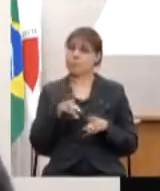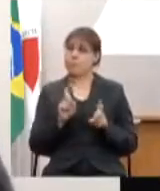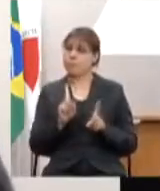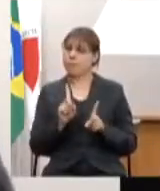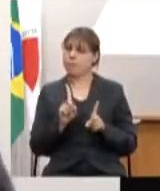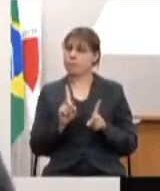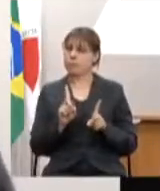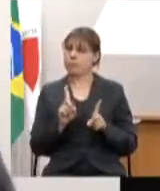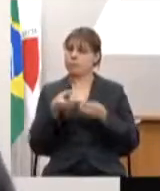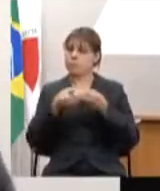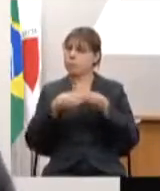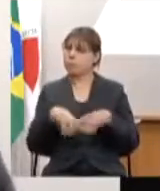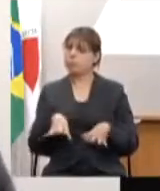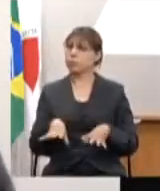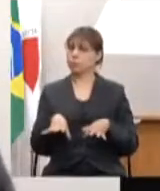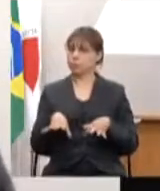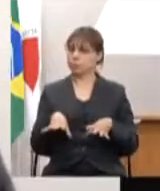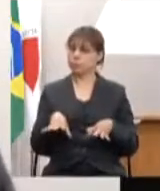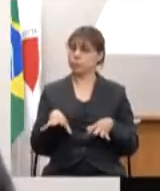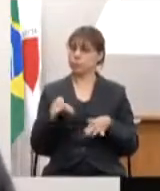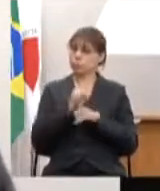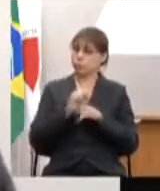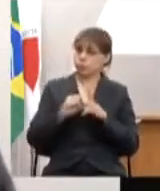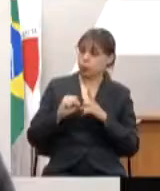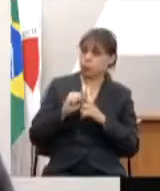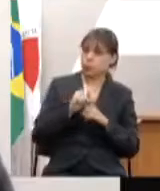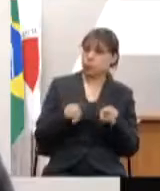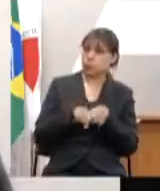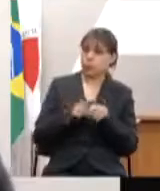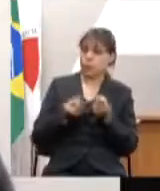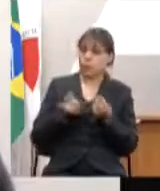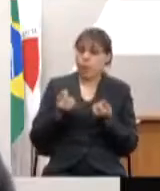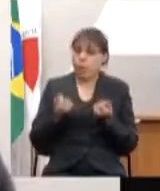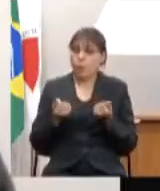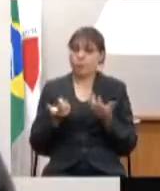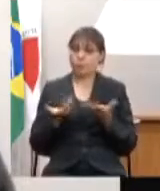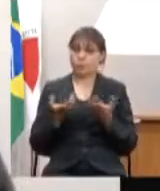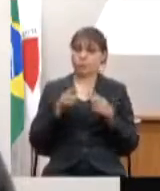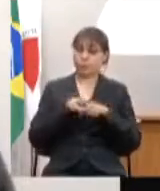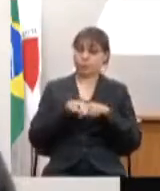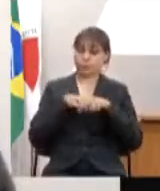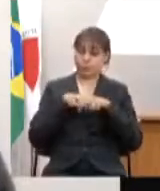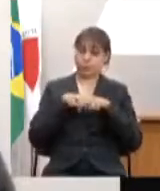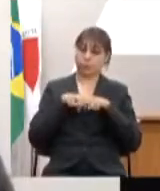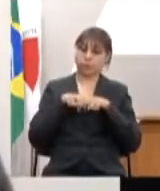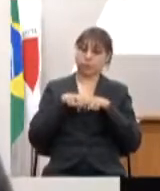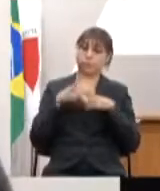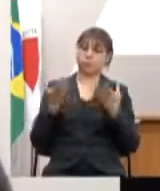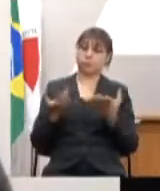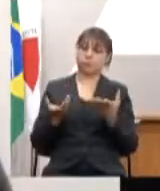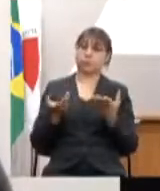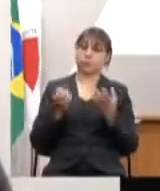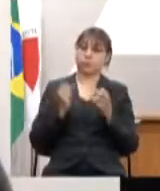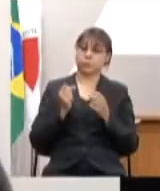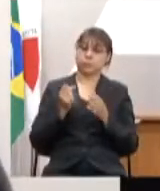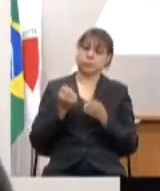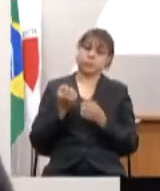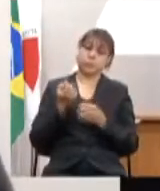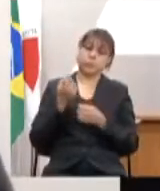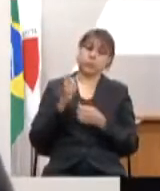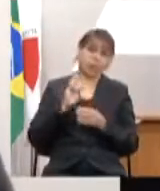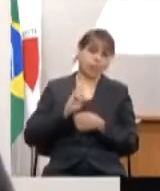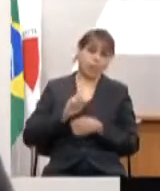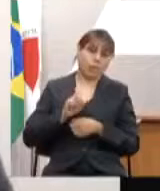e econômico que uma eventual não prorrogação do auxílio emergencial pode trazer nós já temos